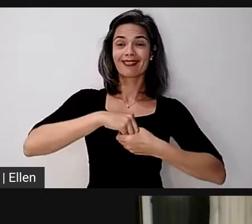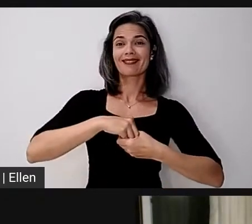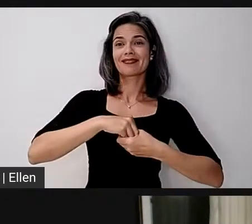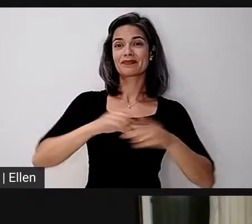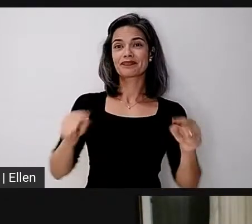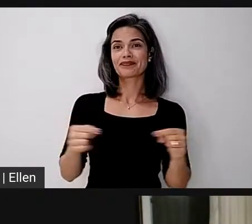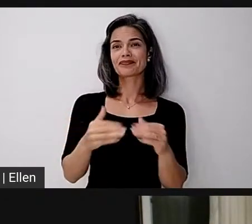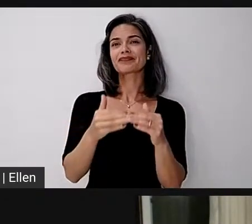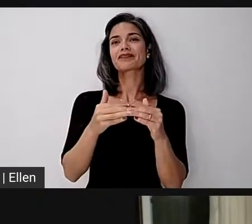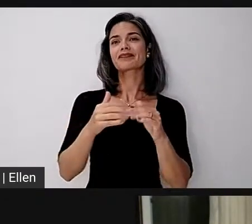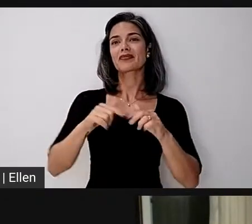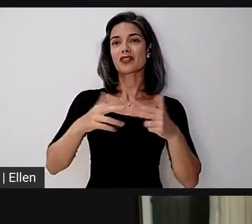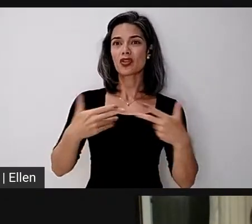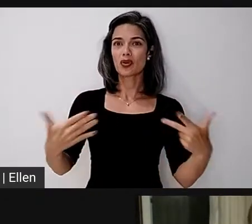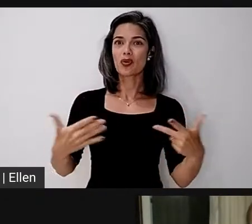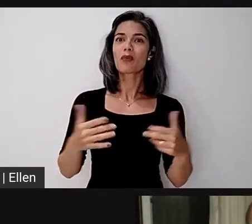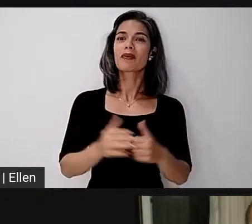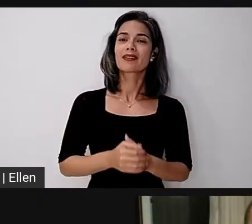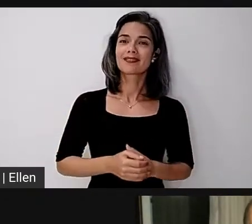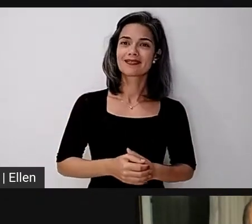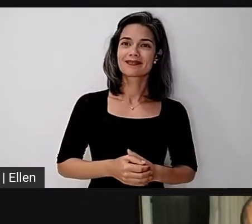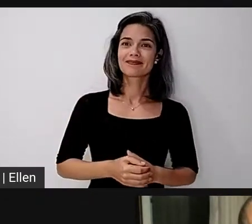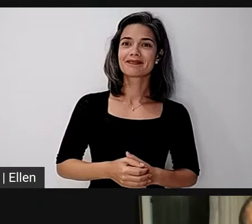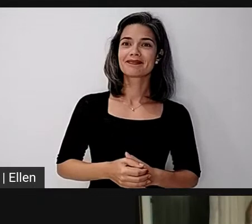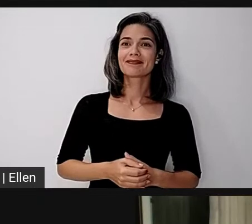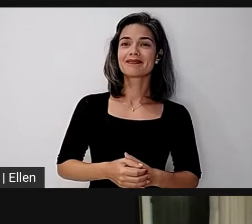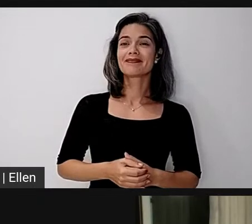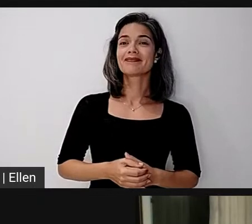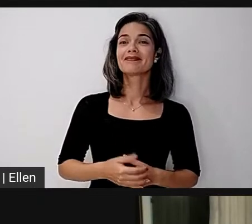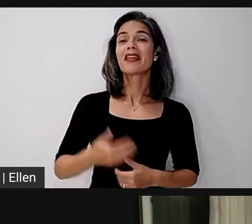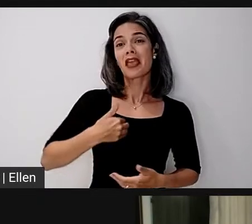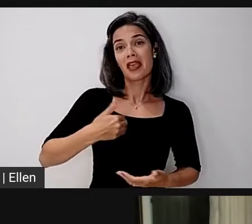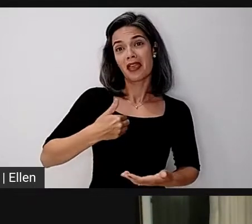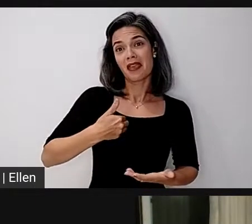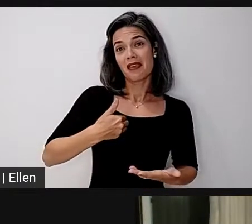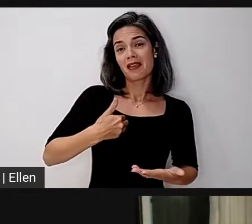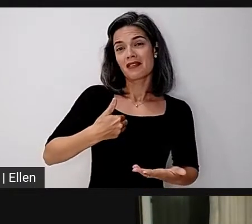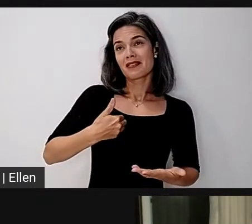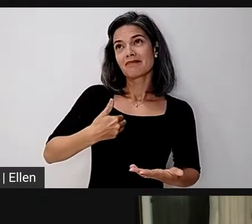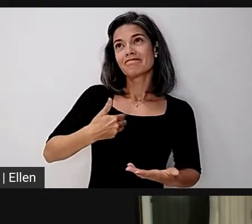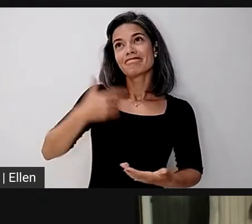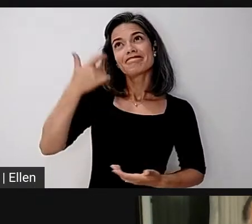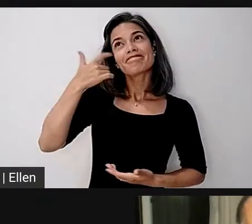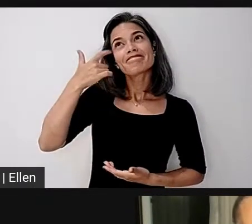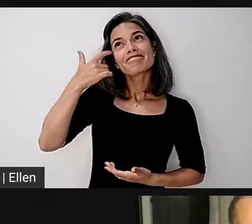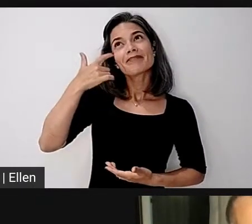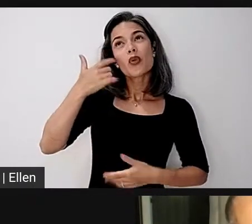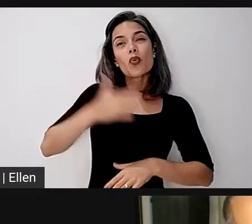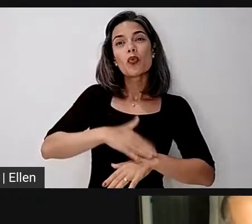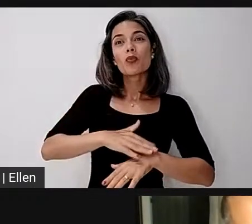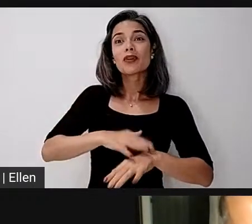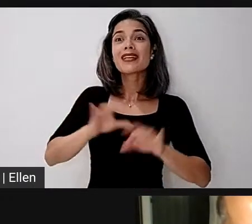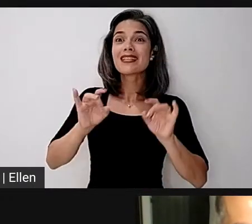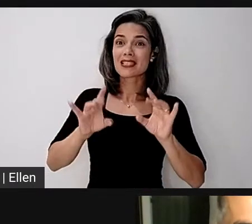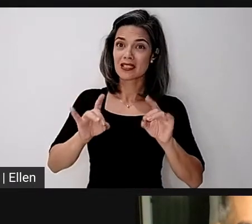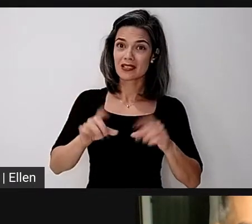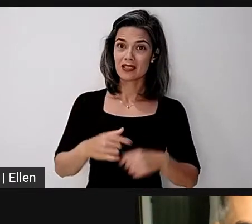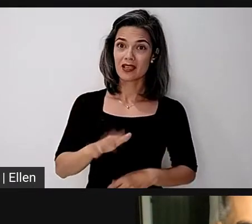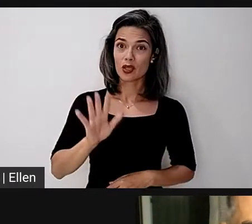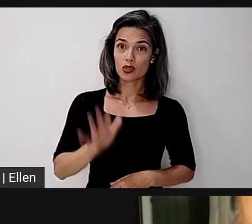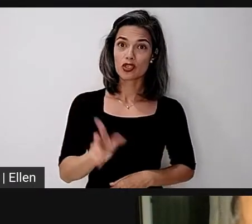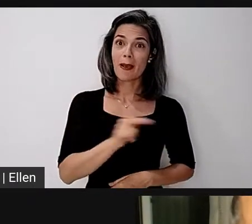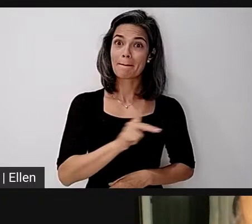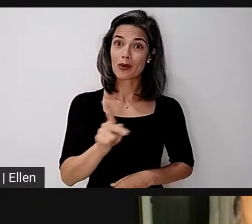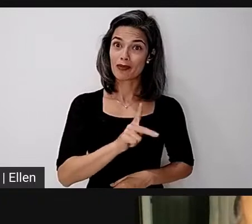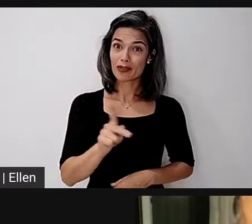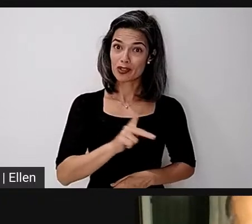registrando para não me perder, de intenso de trabalho, mas também por um motivo muito especial. Eu fui professor da educação básica por 20